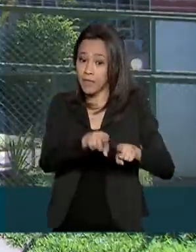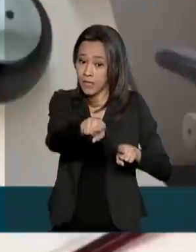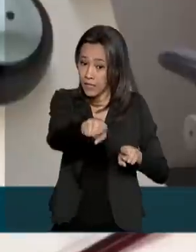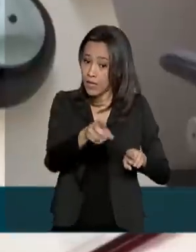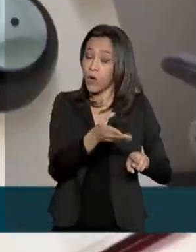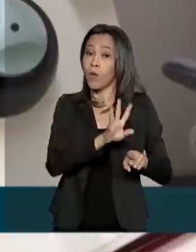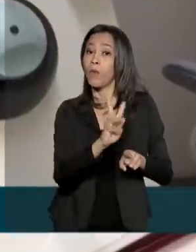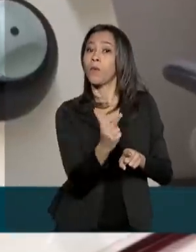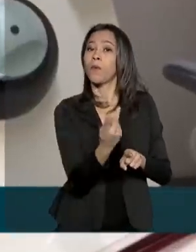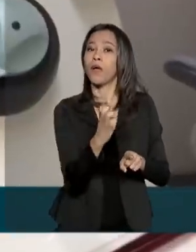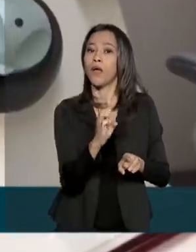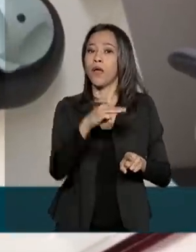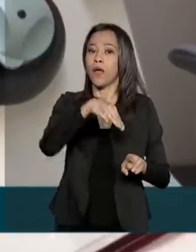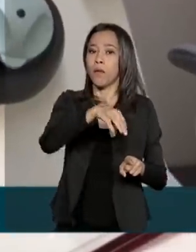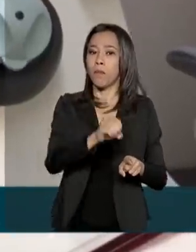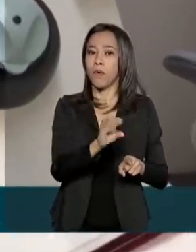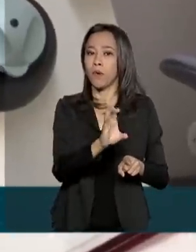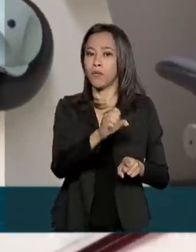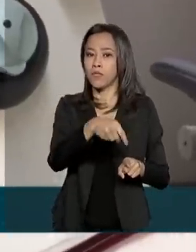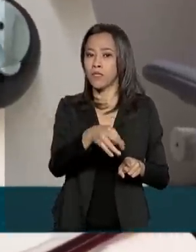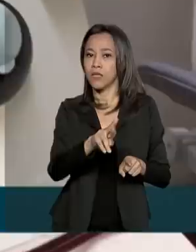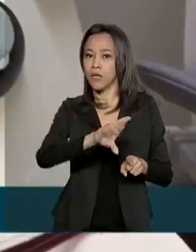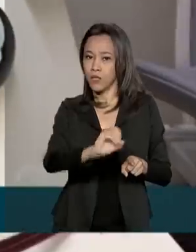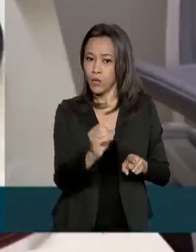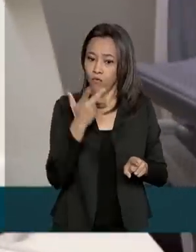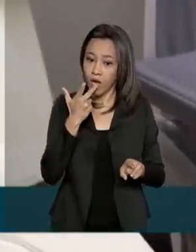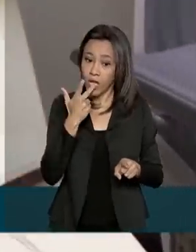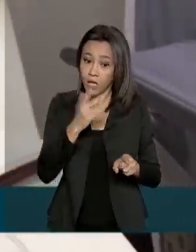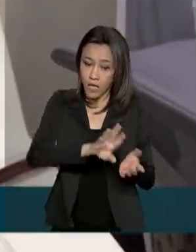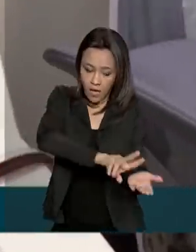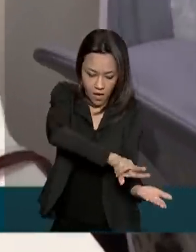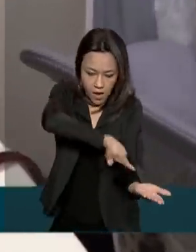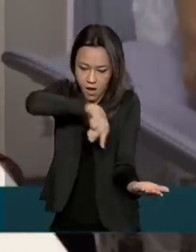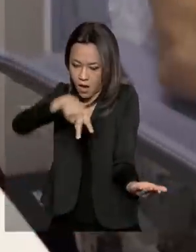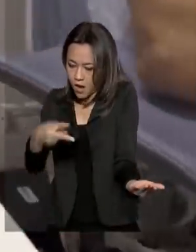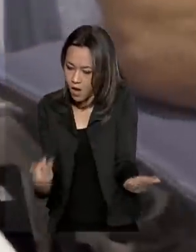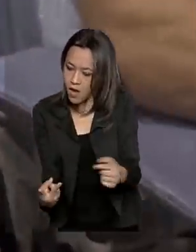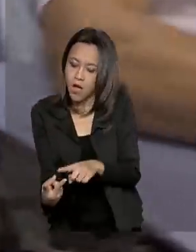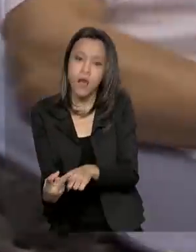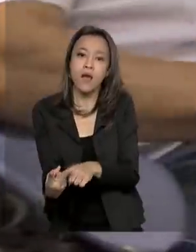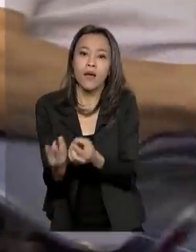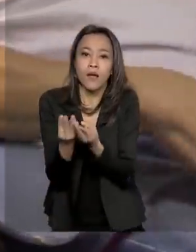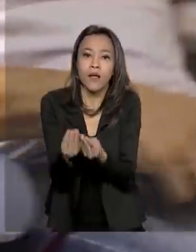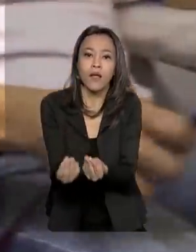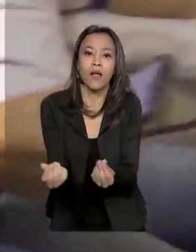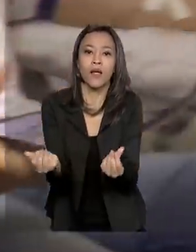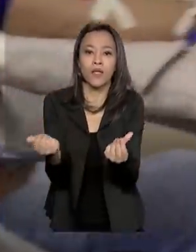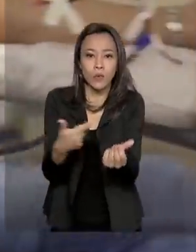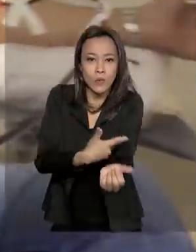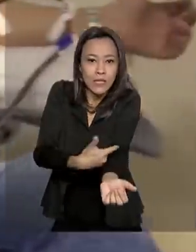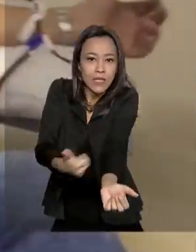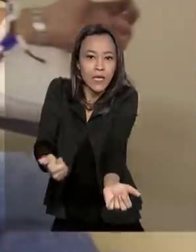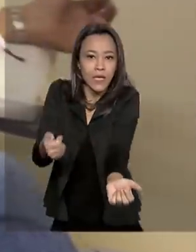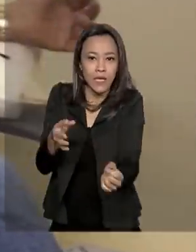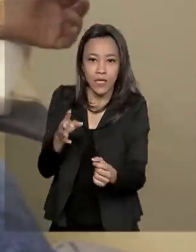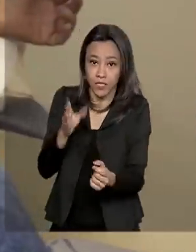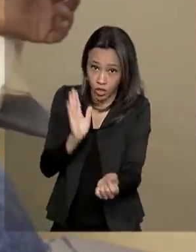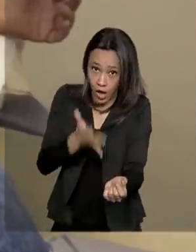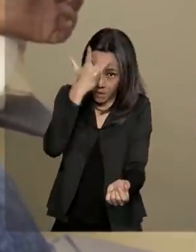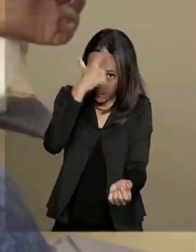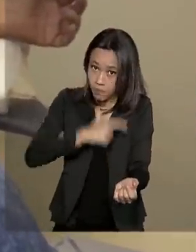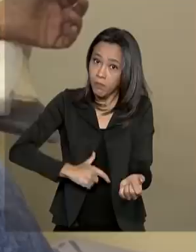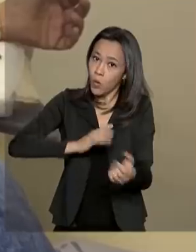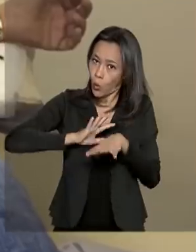Brasília, pretende comprovar que a transfusão do plasma, a parte líquida do sangue de uma pessoa já curada,